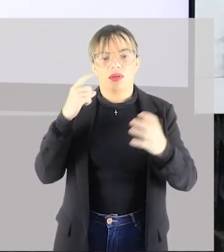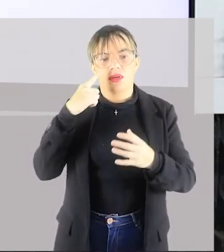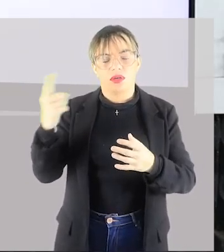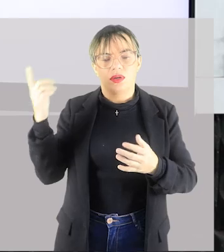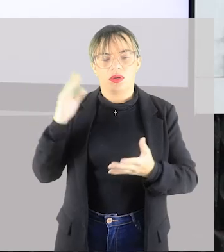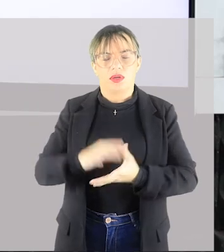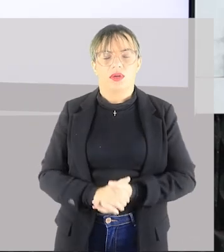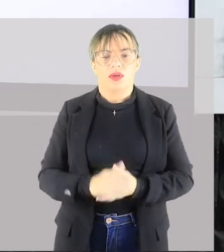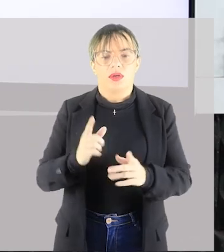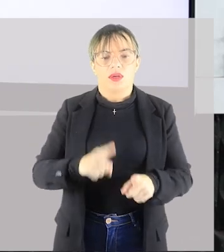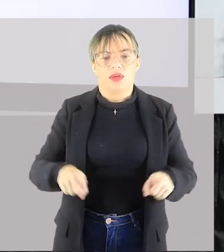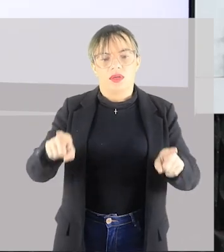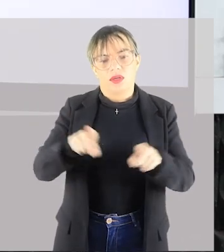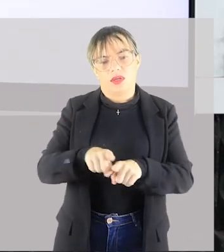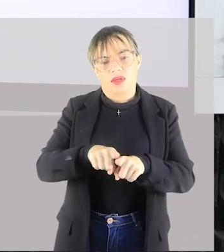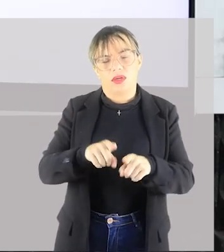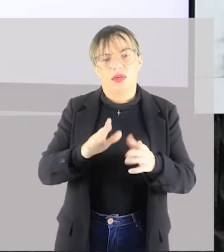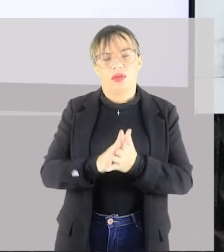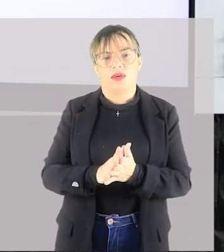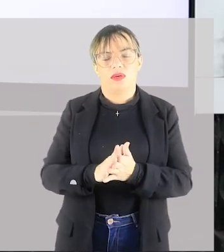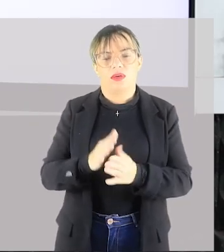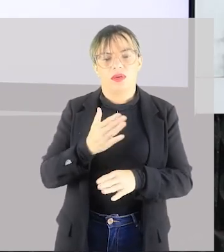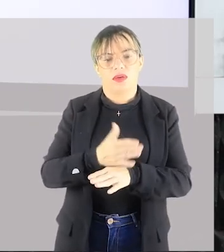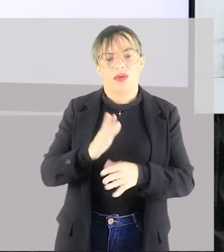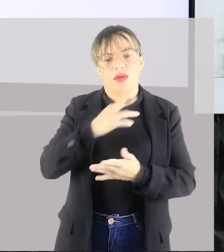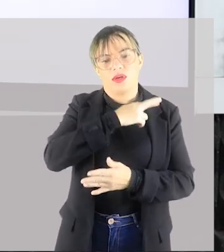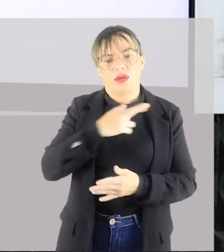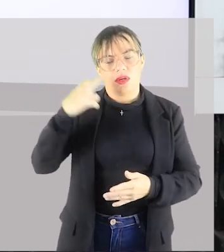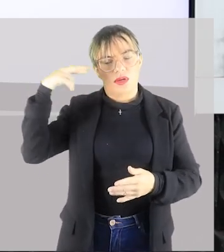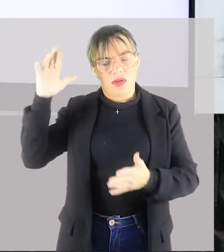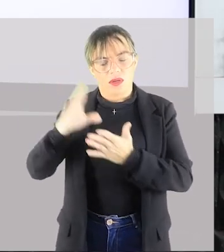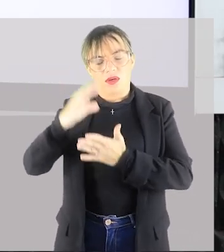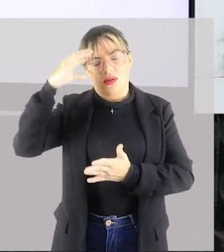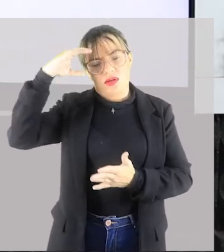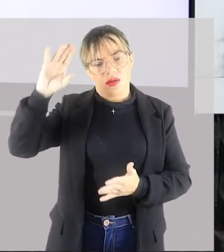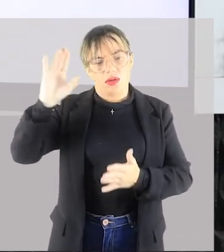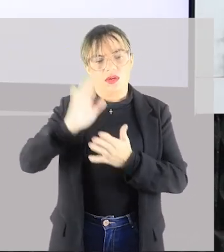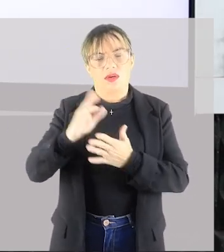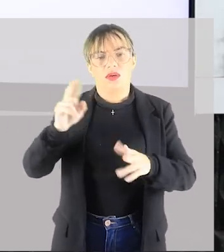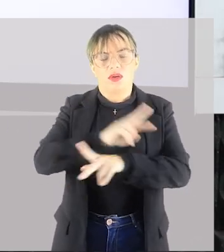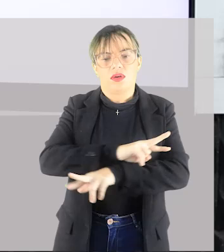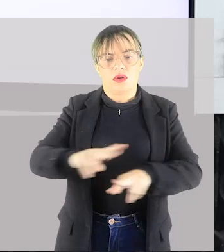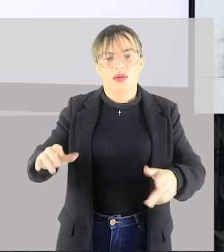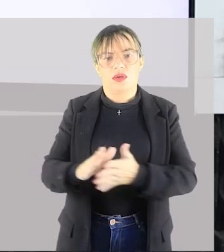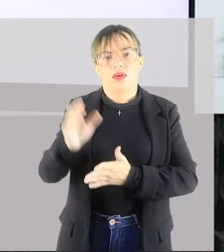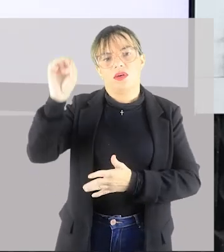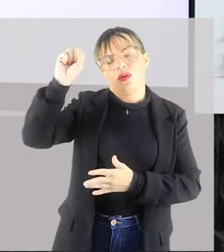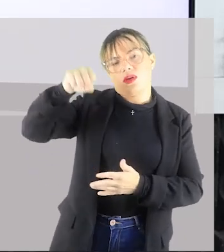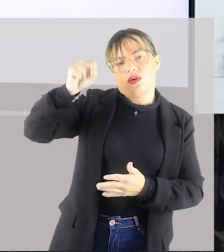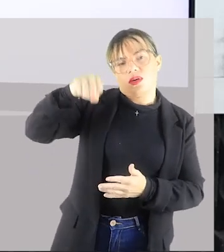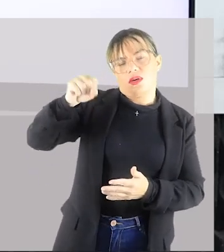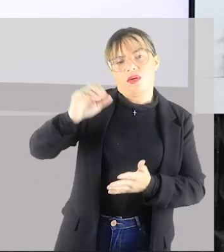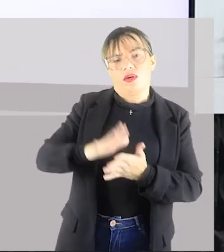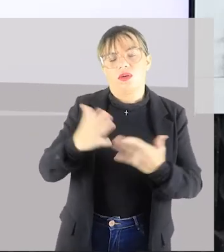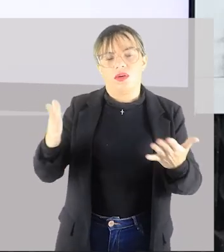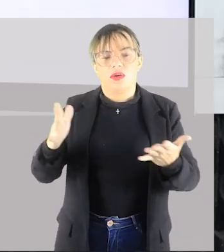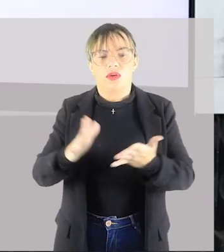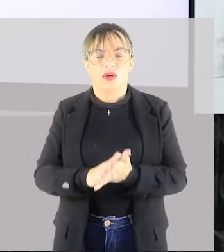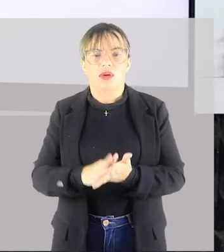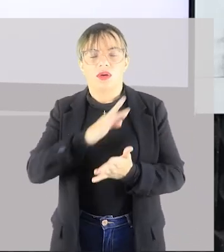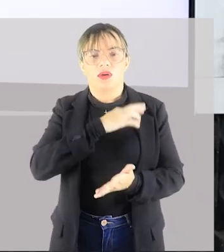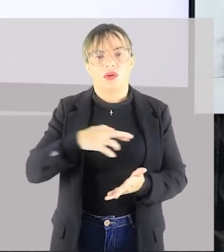Ela é também rituais religiosos e culturais? Sim. Várias danças expressam a